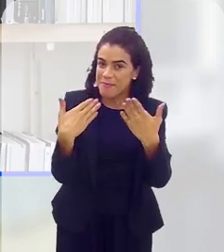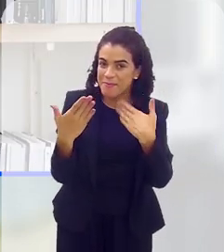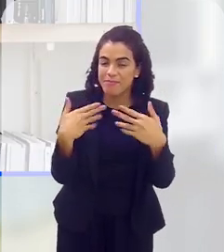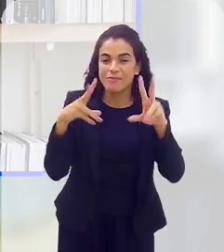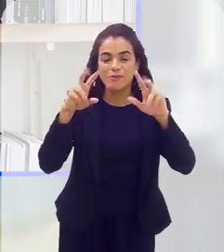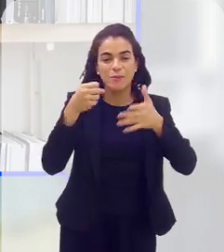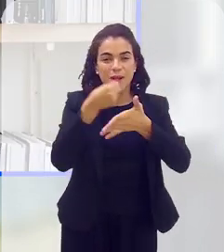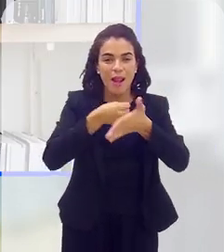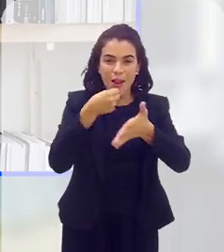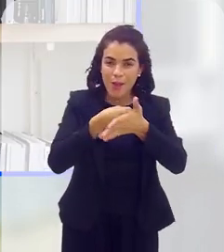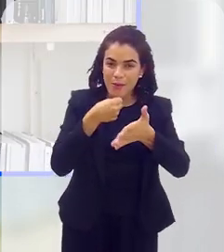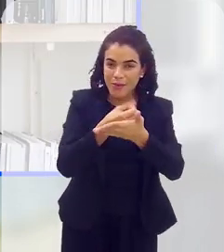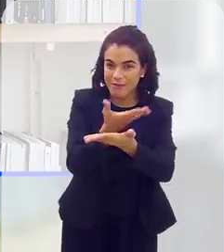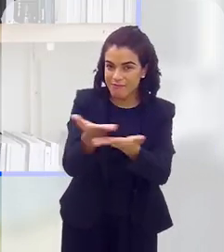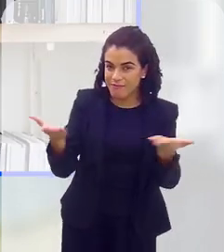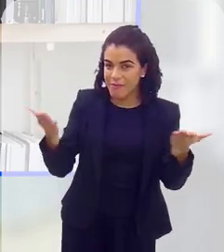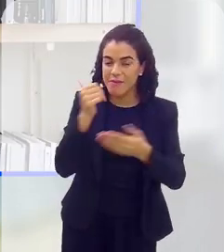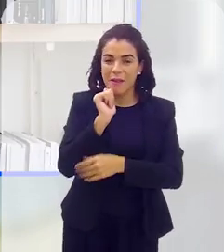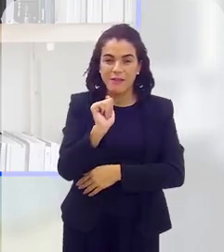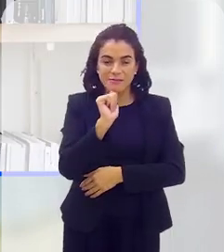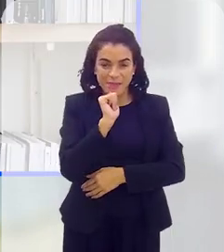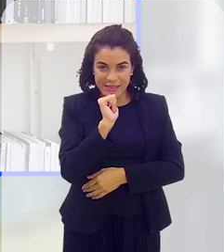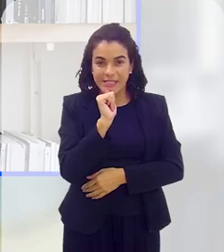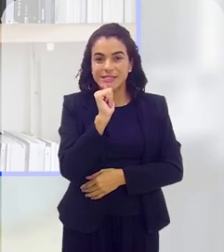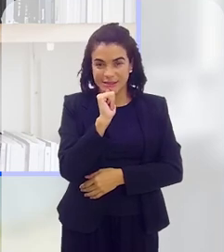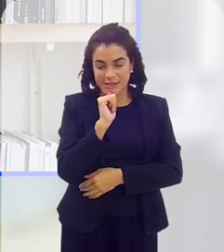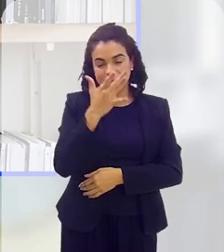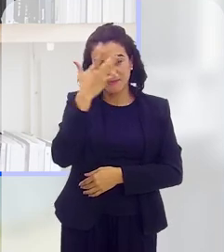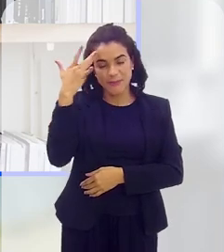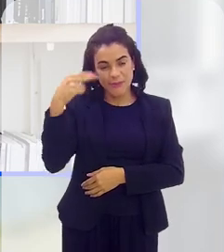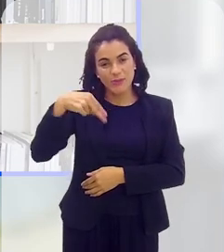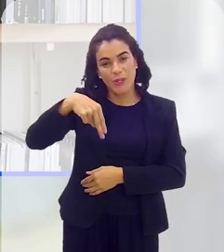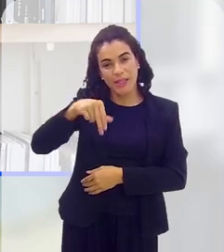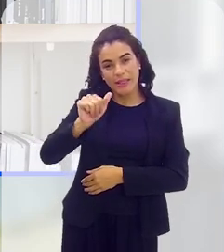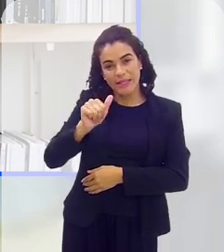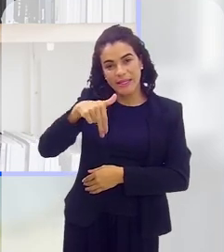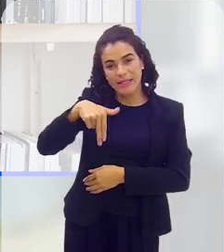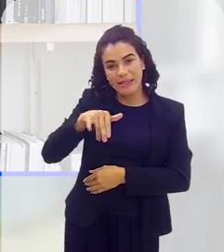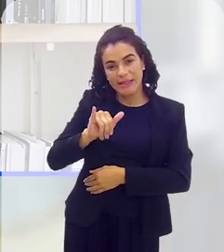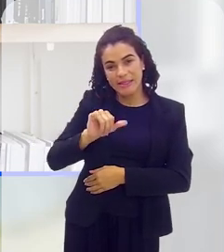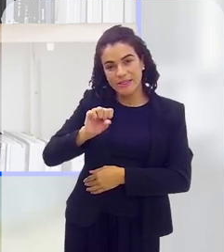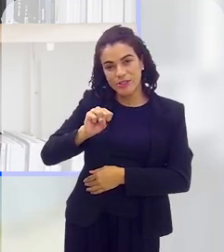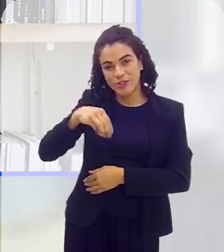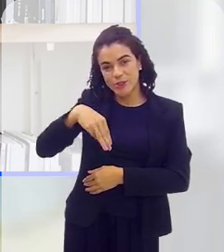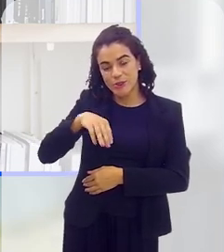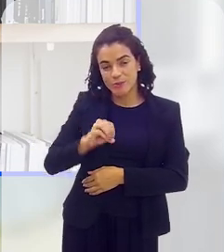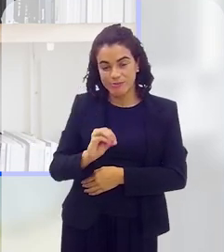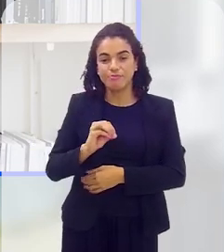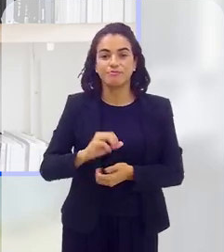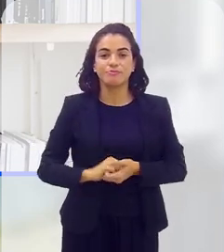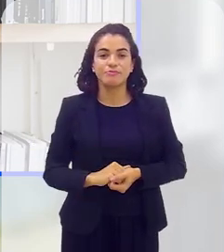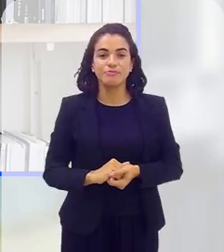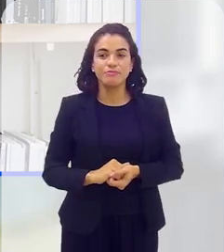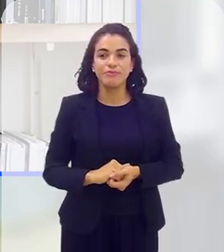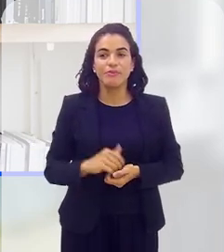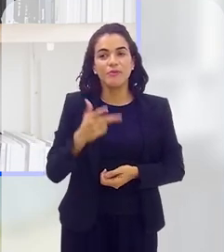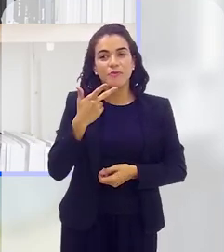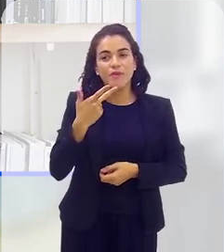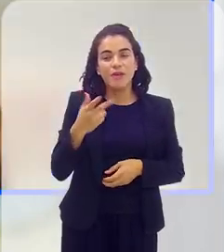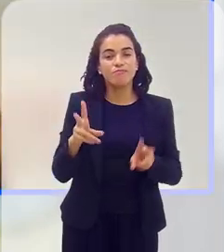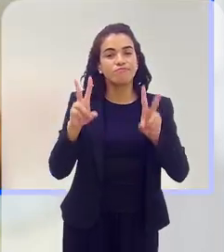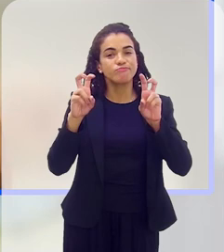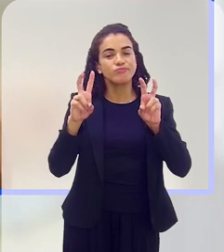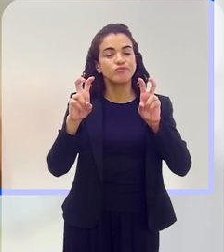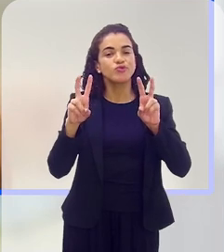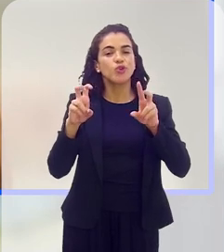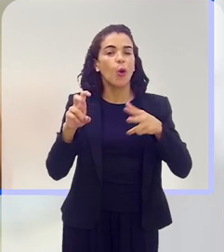essa luta de vocês, de mães e de pessoas com nanismo. Kenya, voltando ao nosso debate, vamos falar